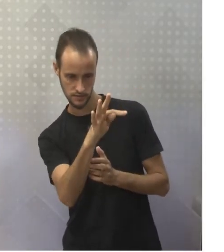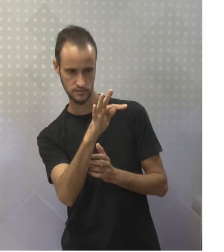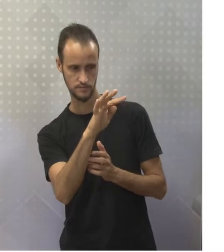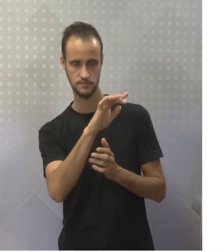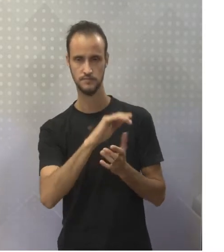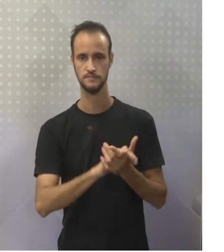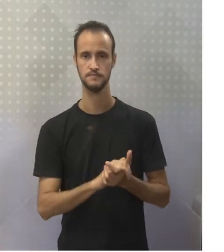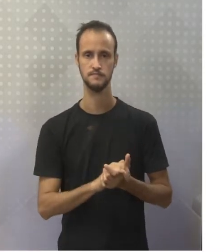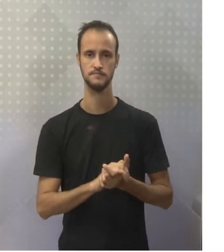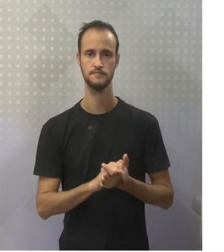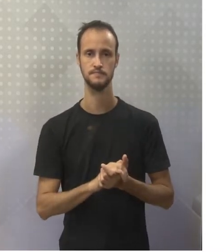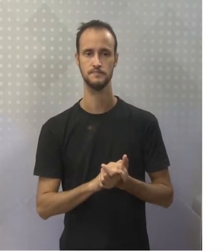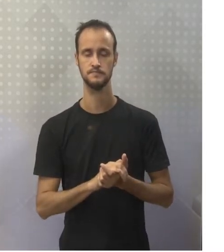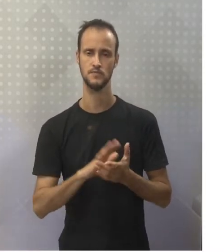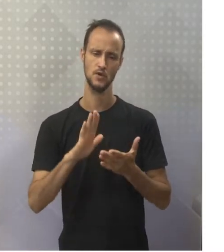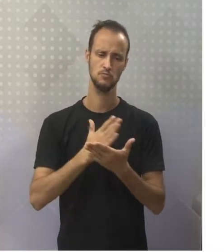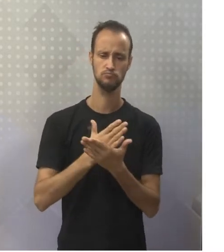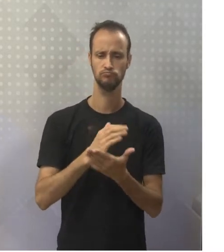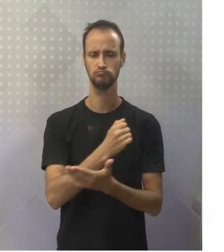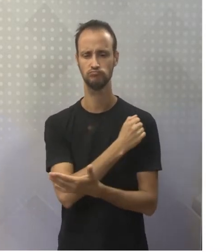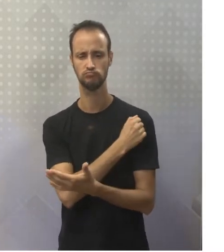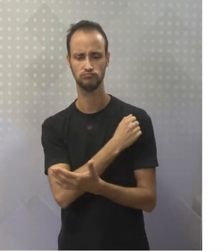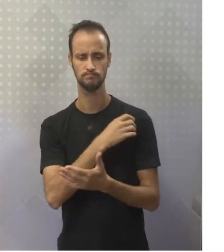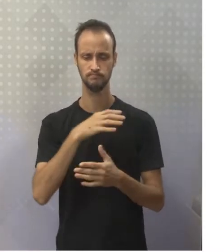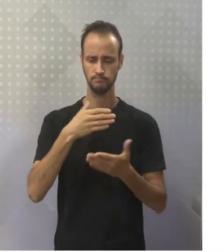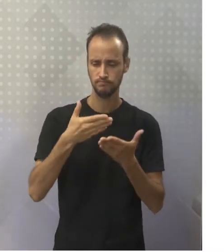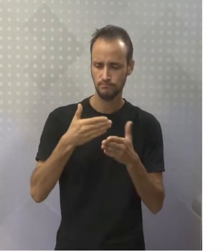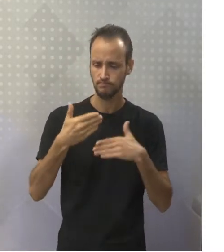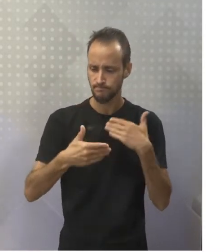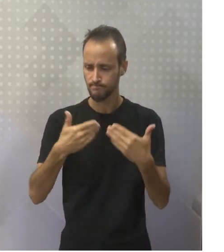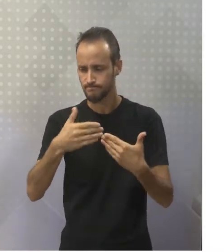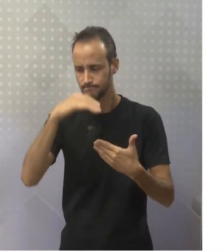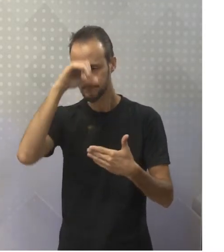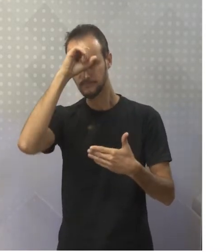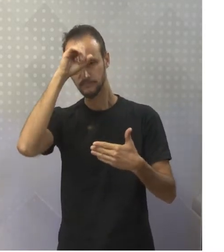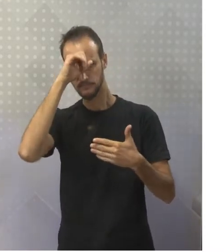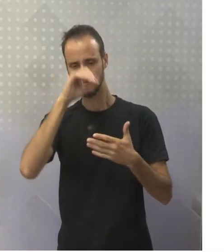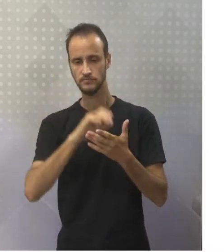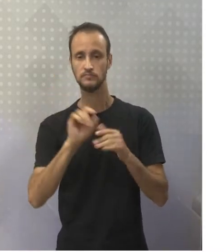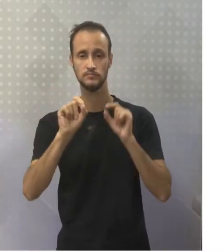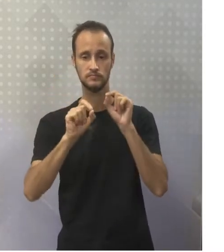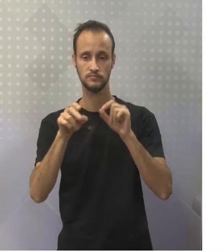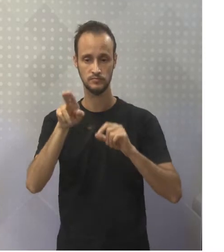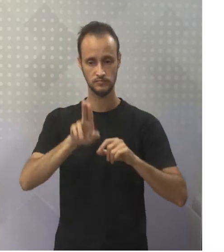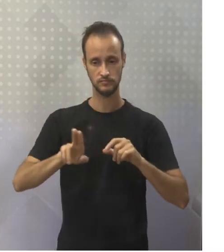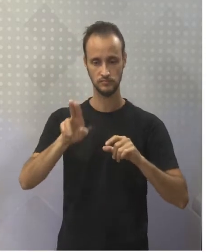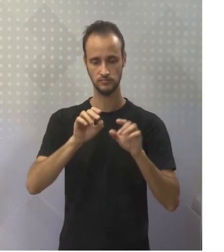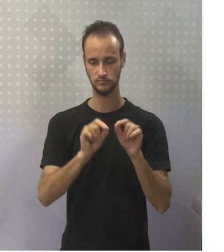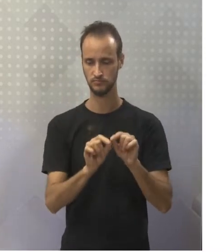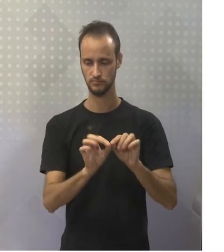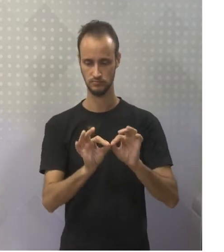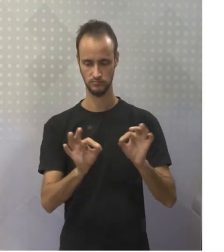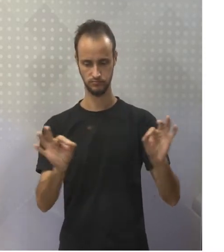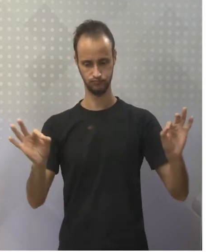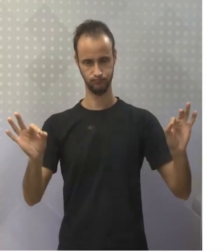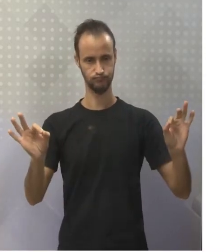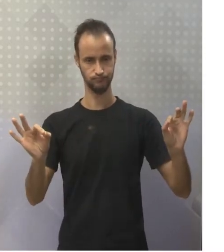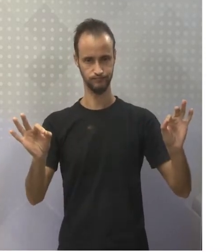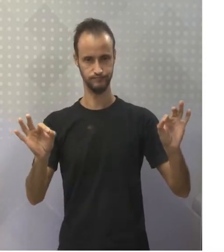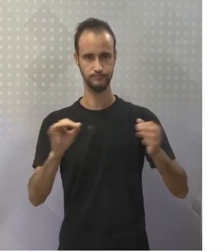haven't. Alguns alunos meus, quando estão aprendendo esse assunto, eles tendem a usar a forma extensa, né?